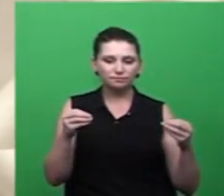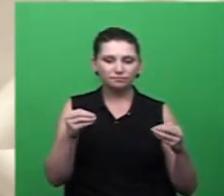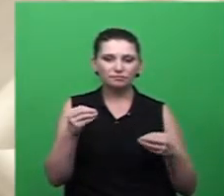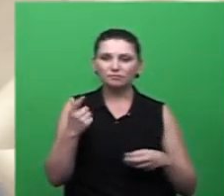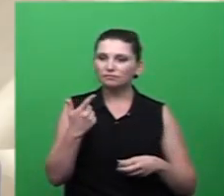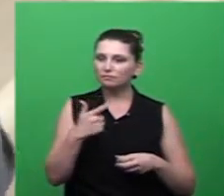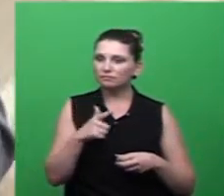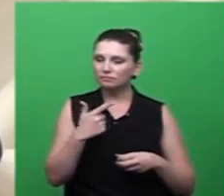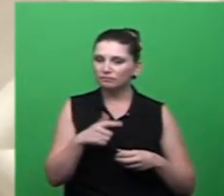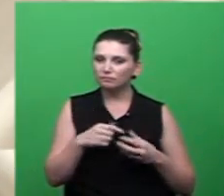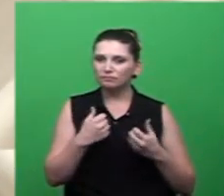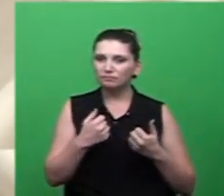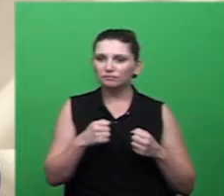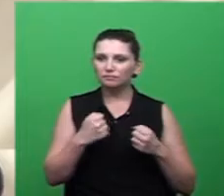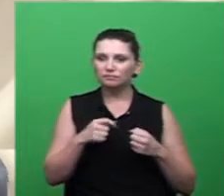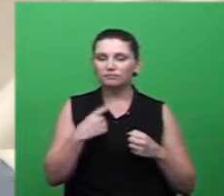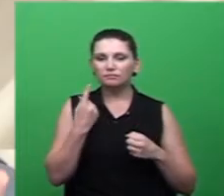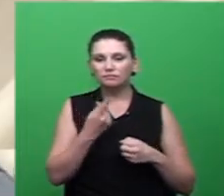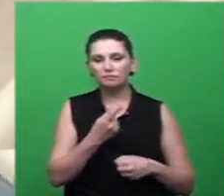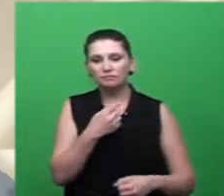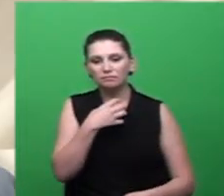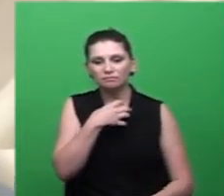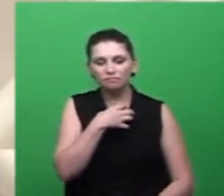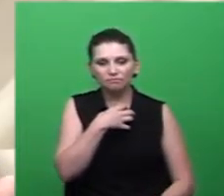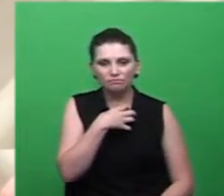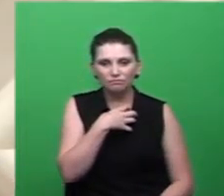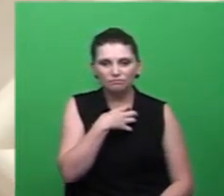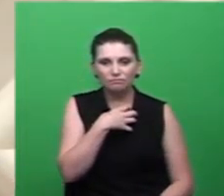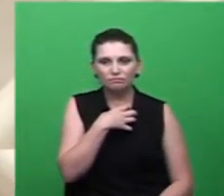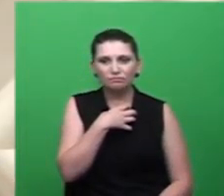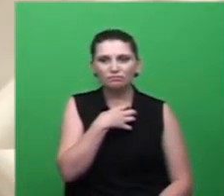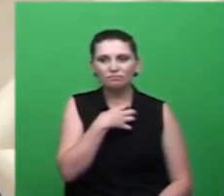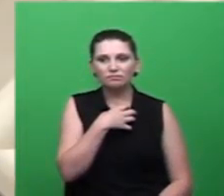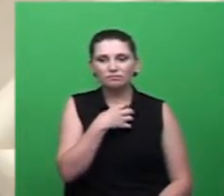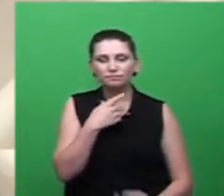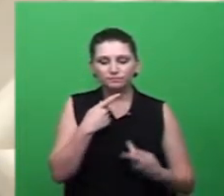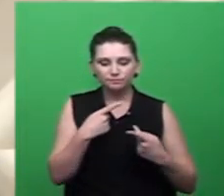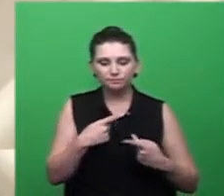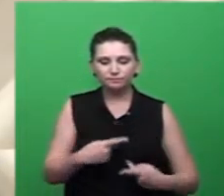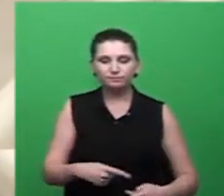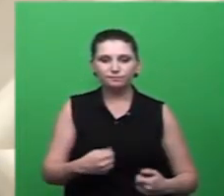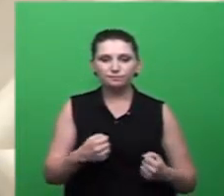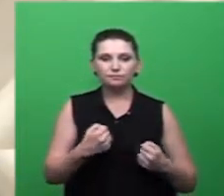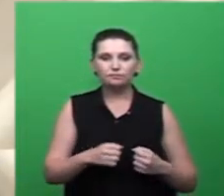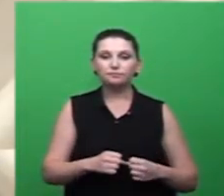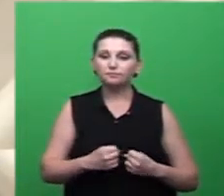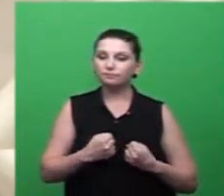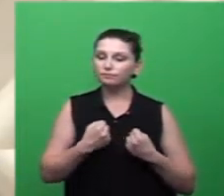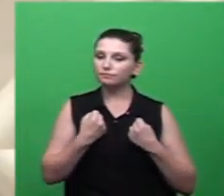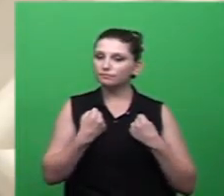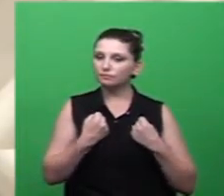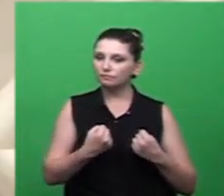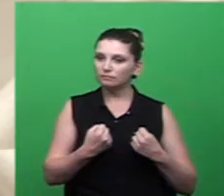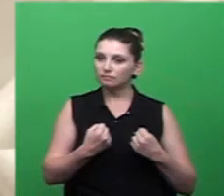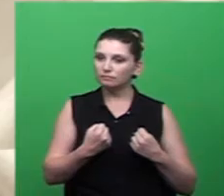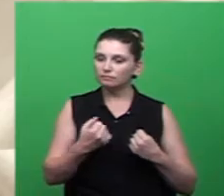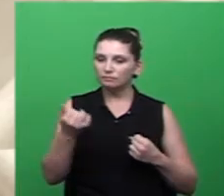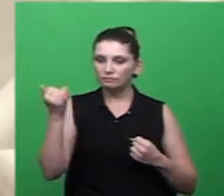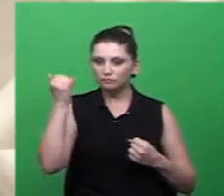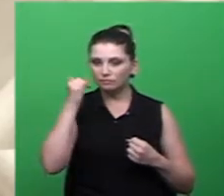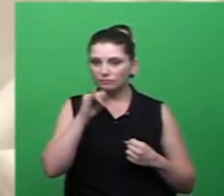imune do hospedeiro no caso nós homens ele está apto o suficiente para combater diretamente o vírus